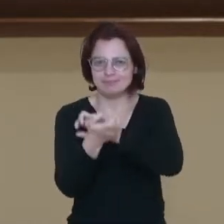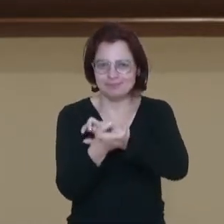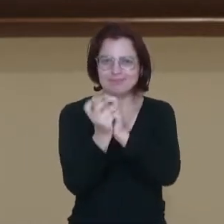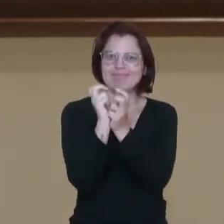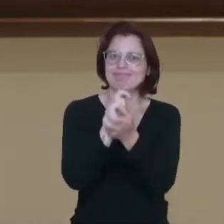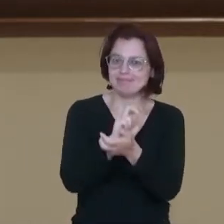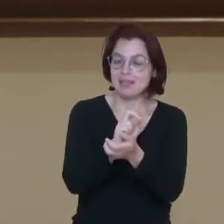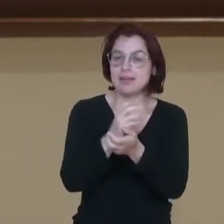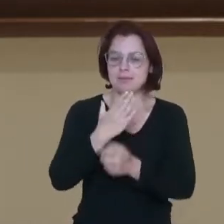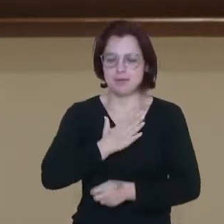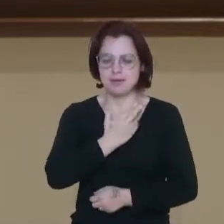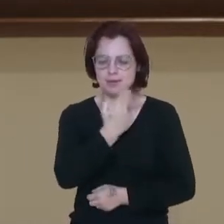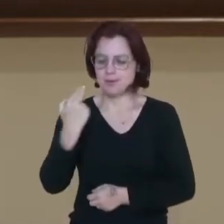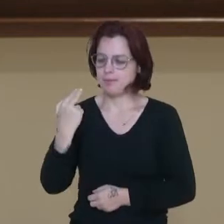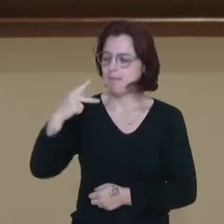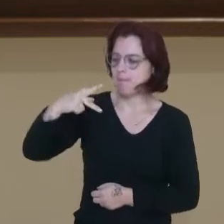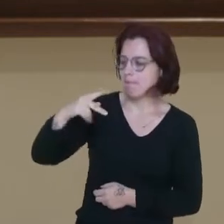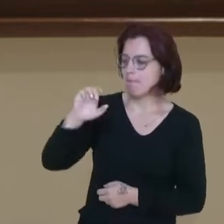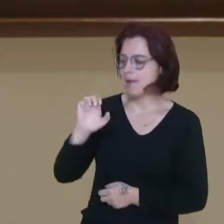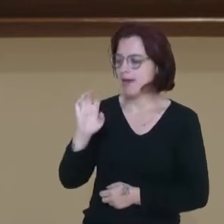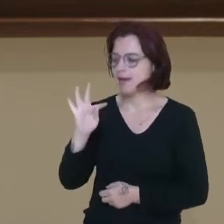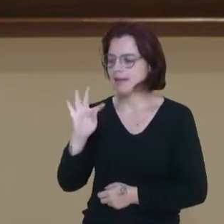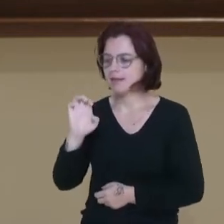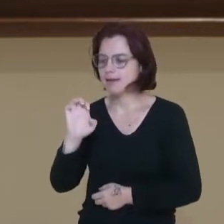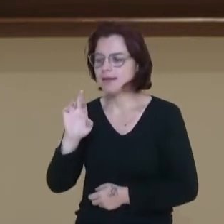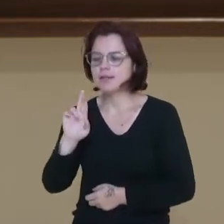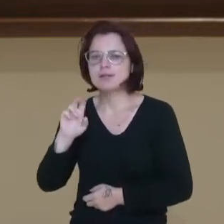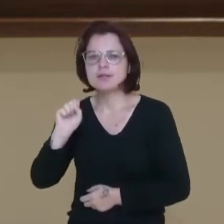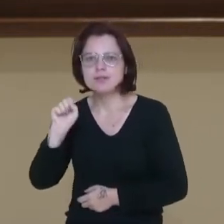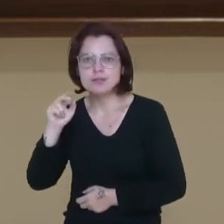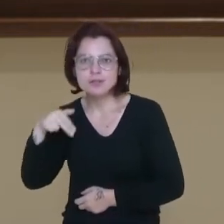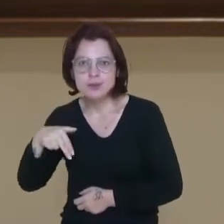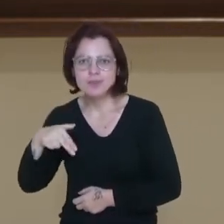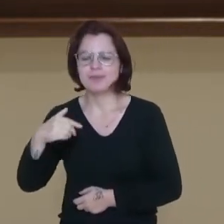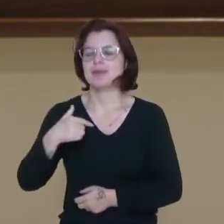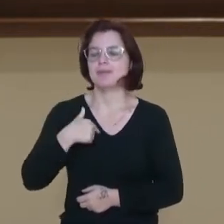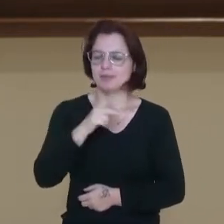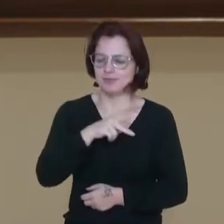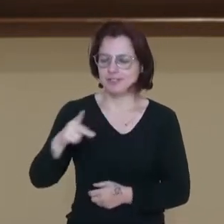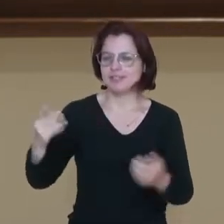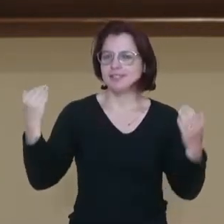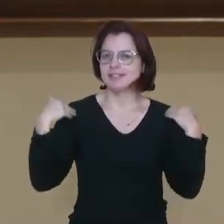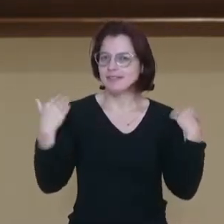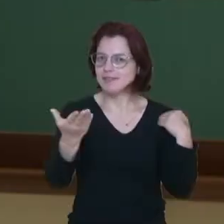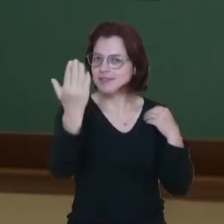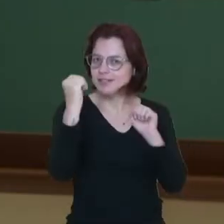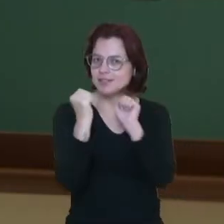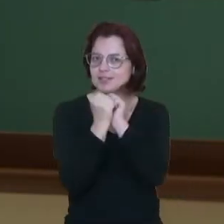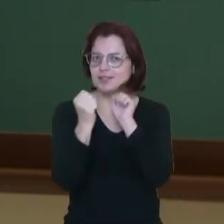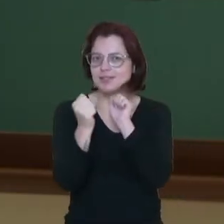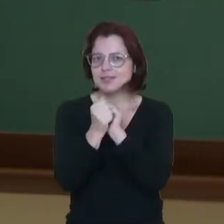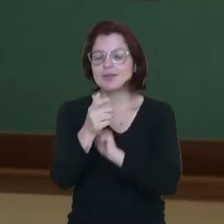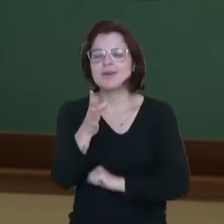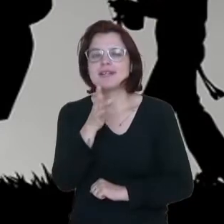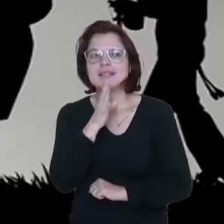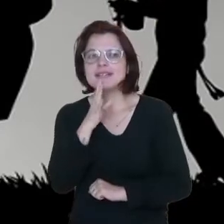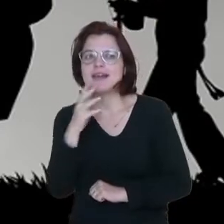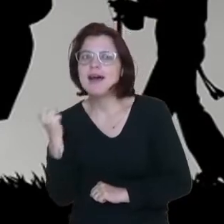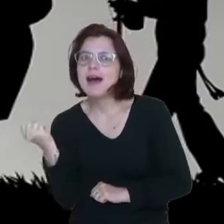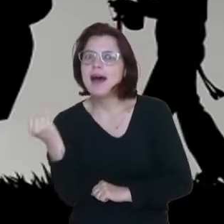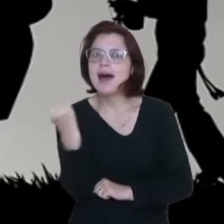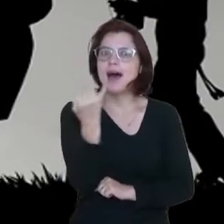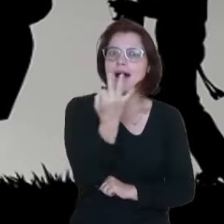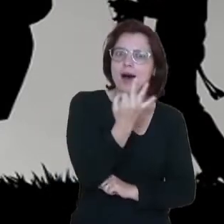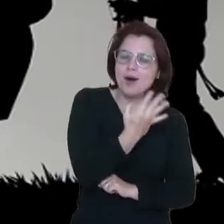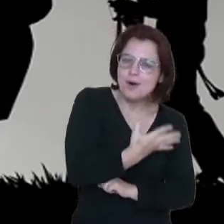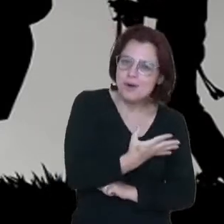Eu sou o professor Peterson, da disciplina de Educação Física, e te convido, vem comigo conhecer alguns, né? A gente